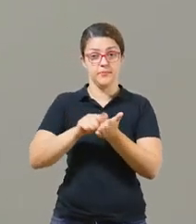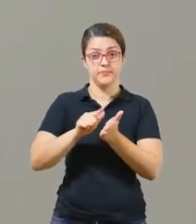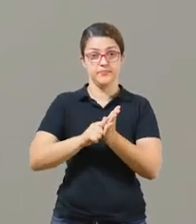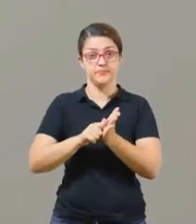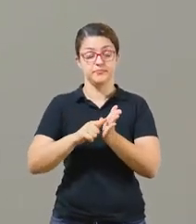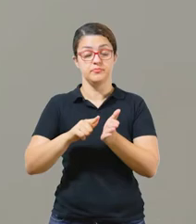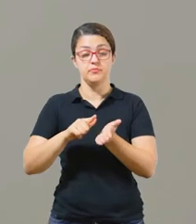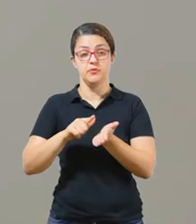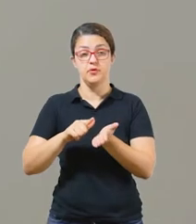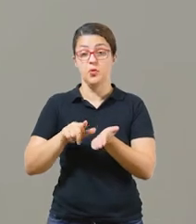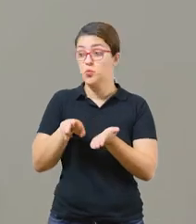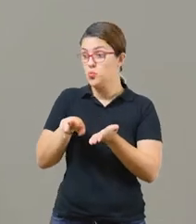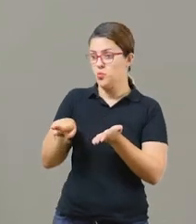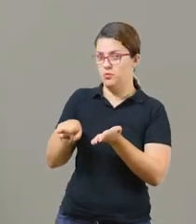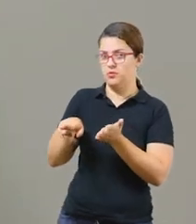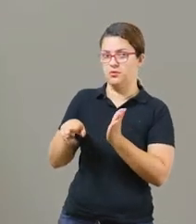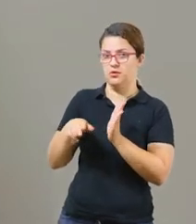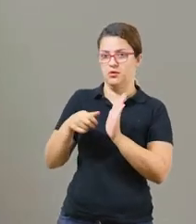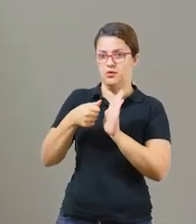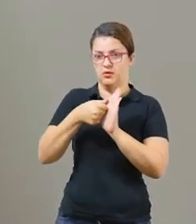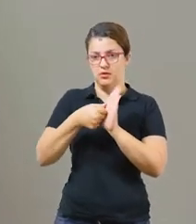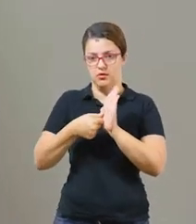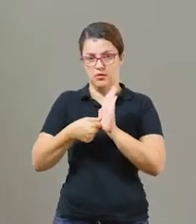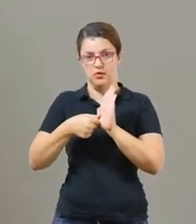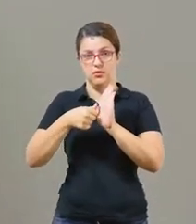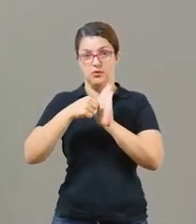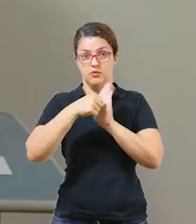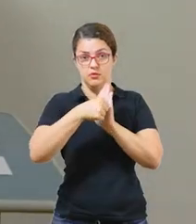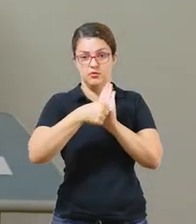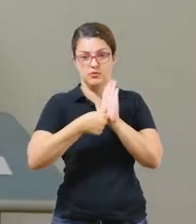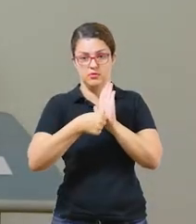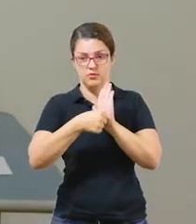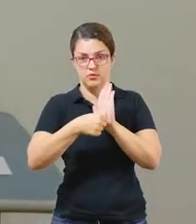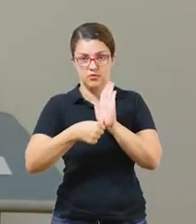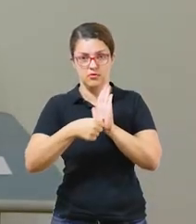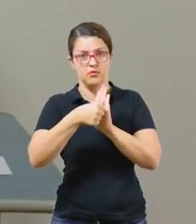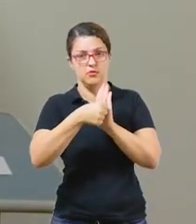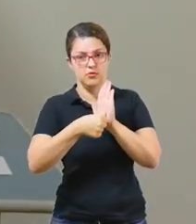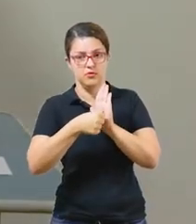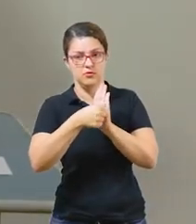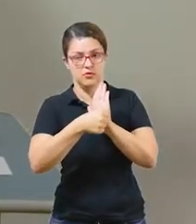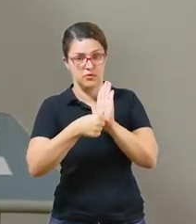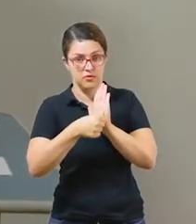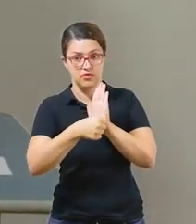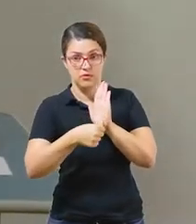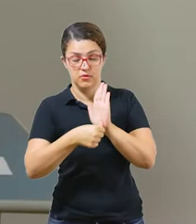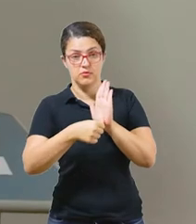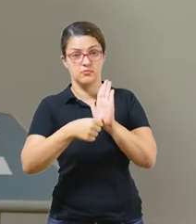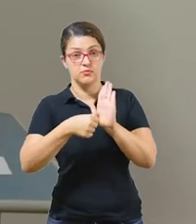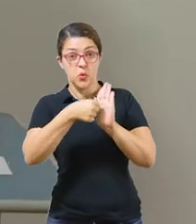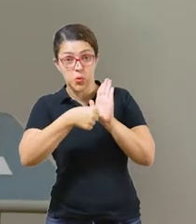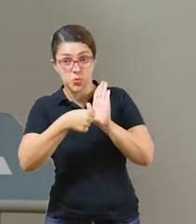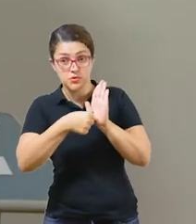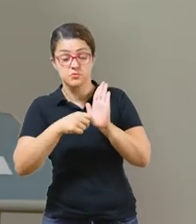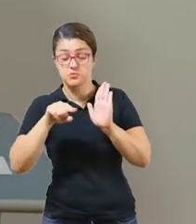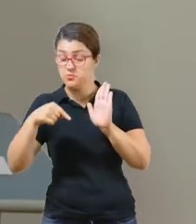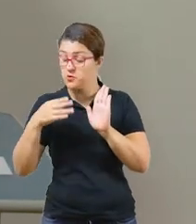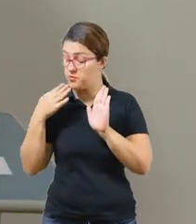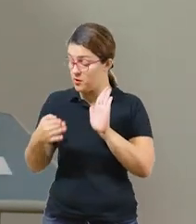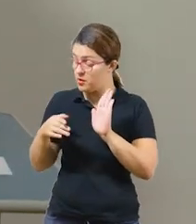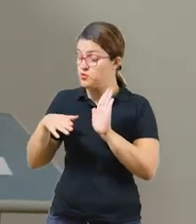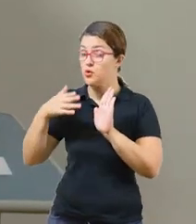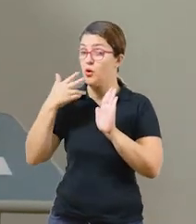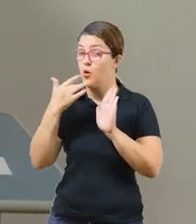a letra como eu fiz aqui. Após fazer isso peça para que a criança pinte,